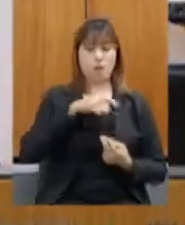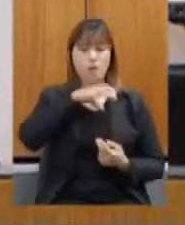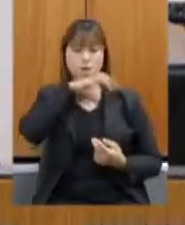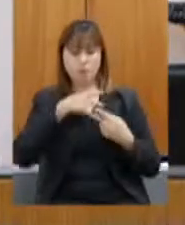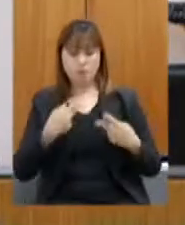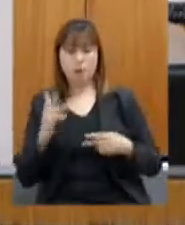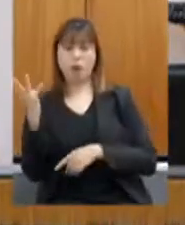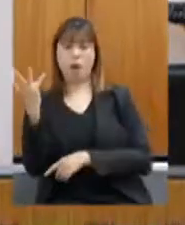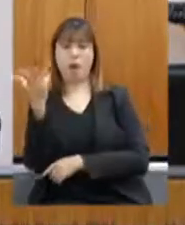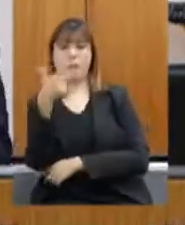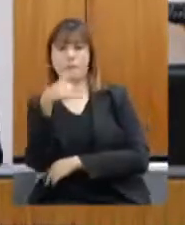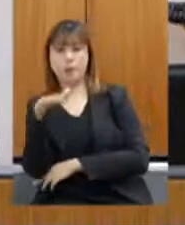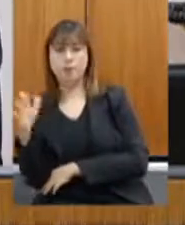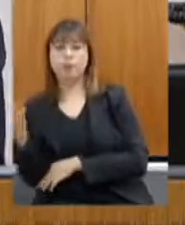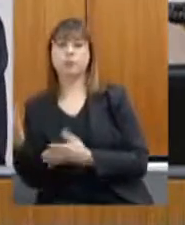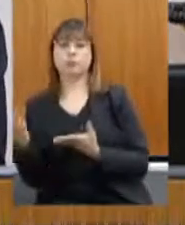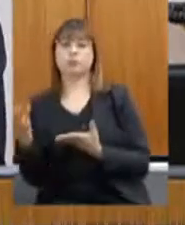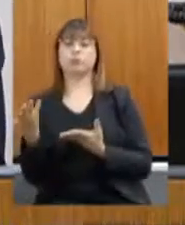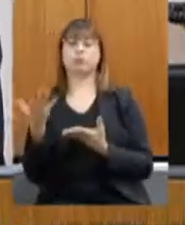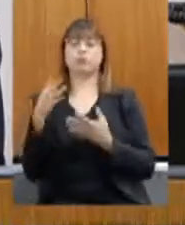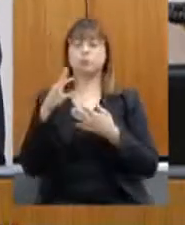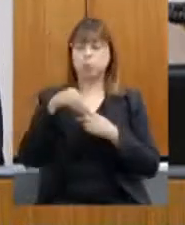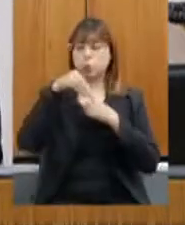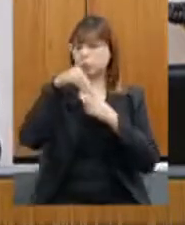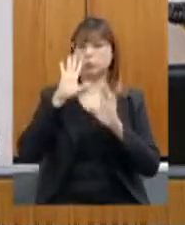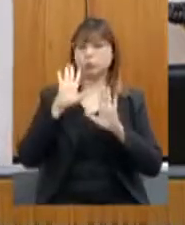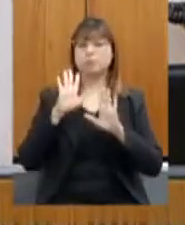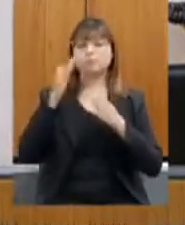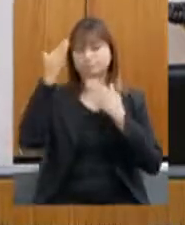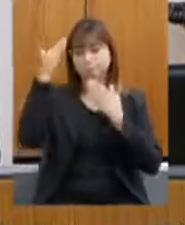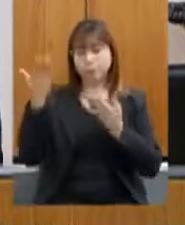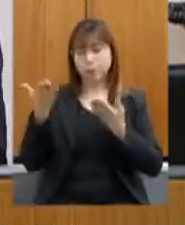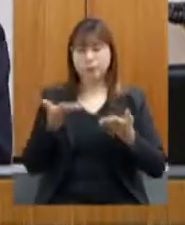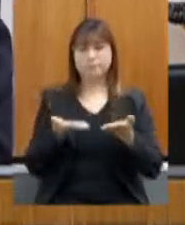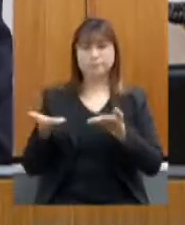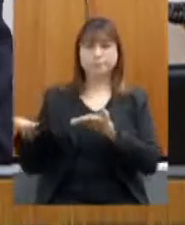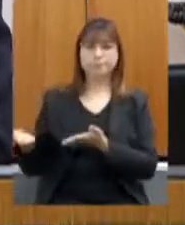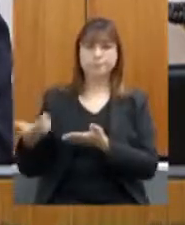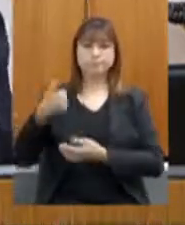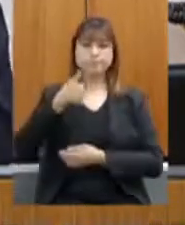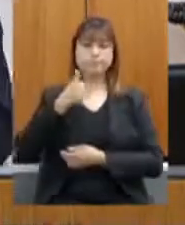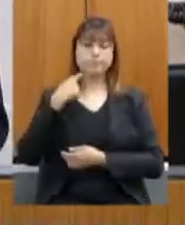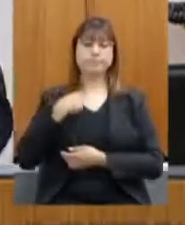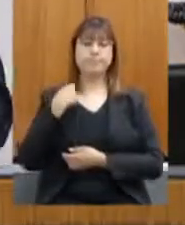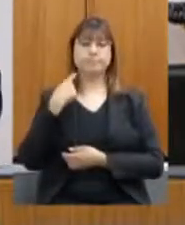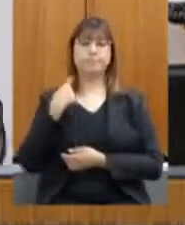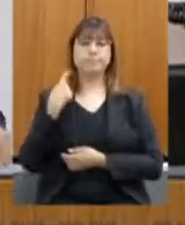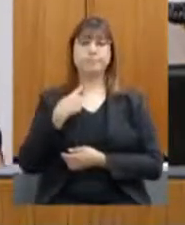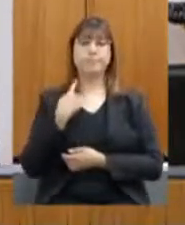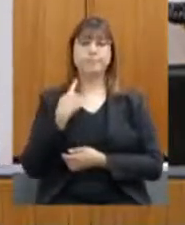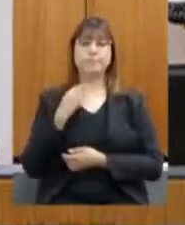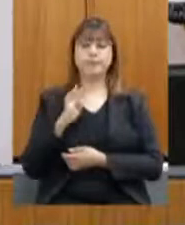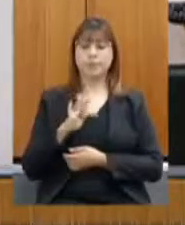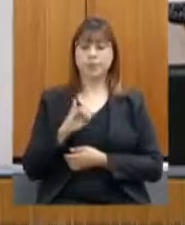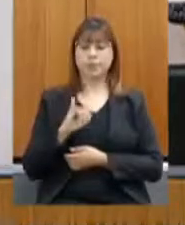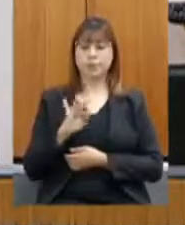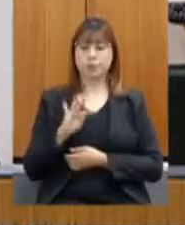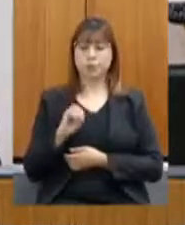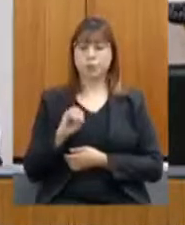ambiental. Muito obrigado. Passo a palavra agora para o primeiro deputado, deputado Tito Torres.